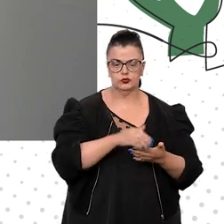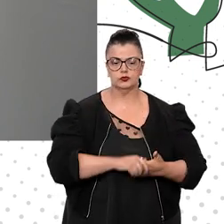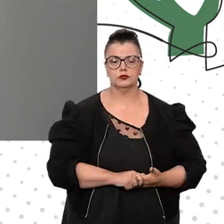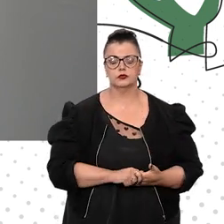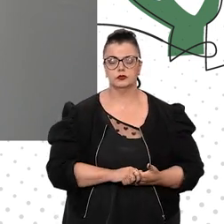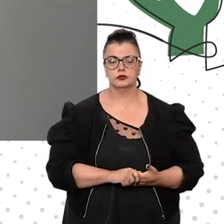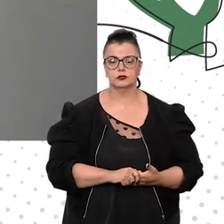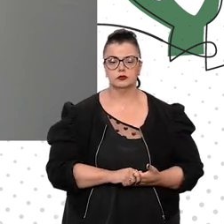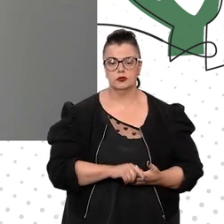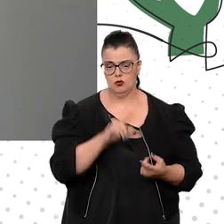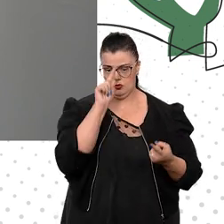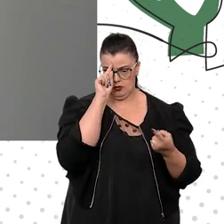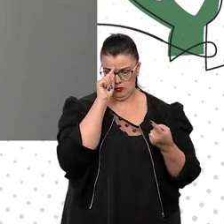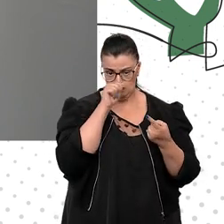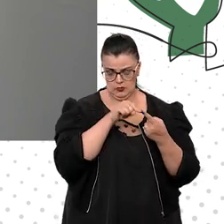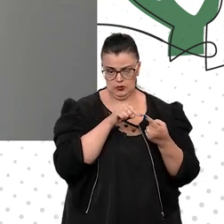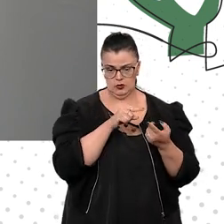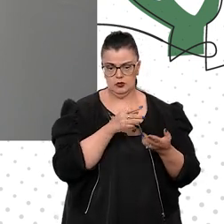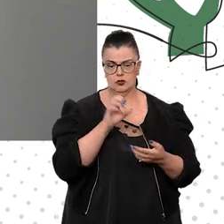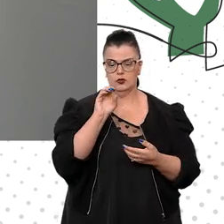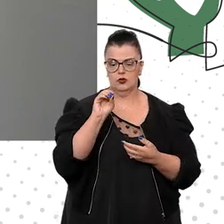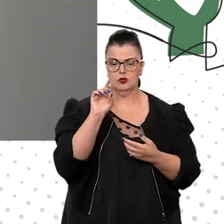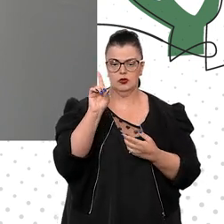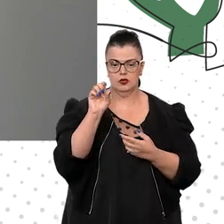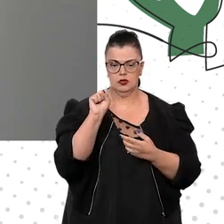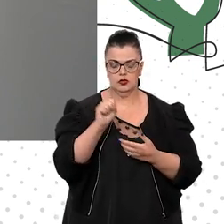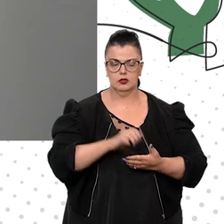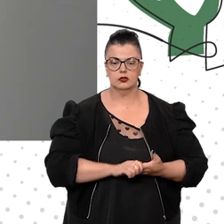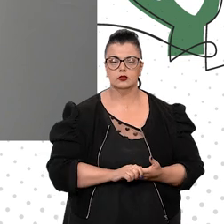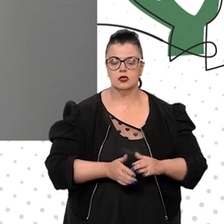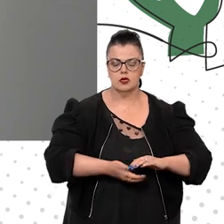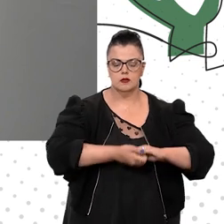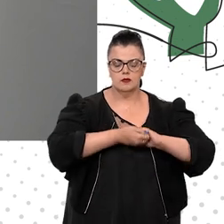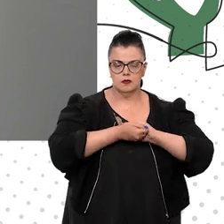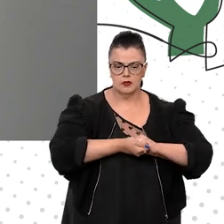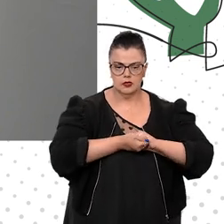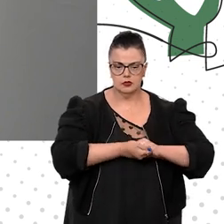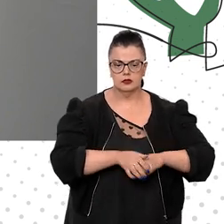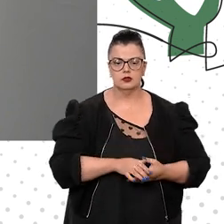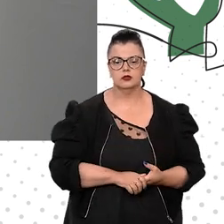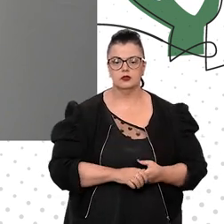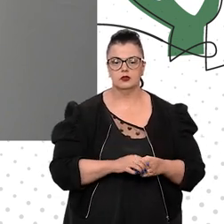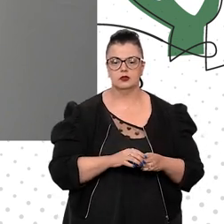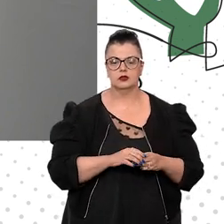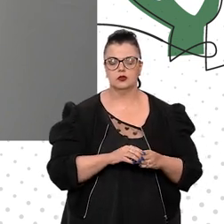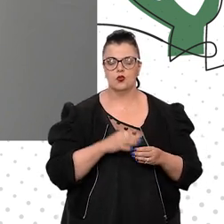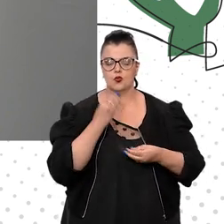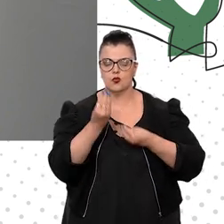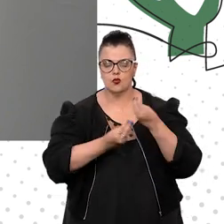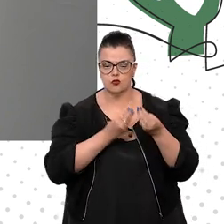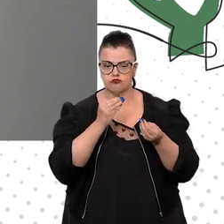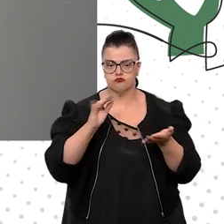objetivo, último ODS, parcerias e meios de implementação.